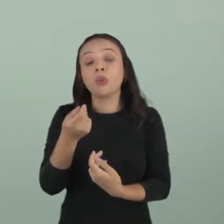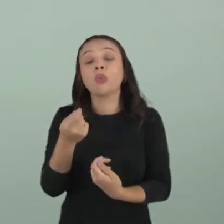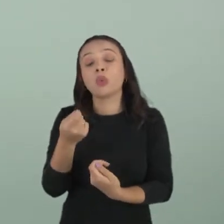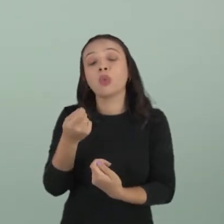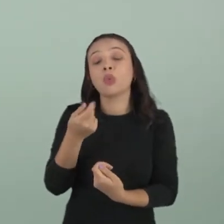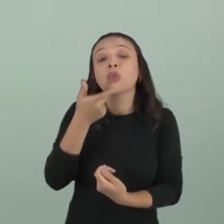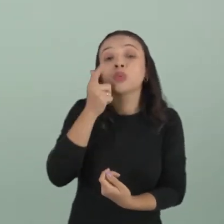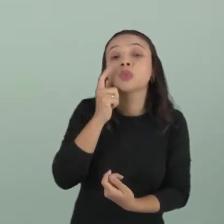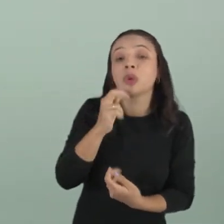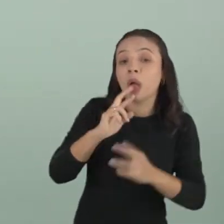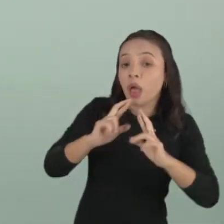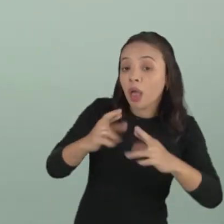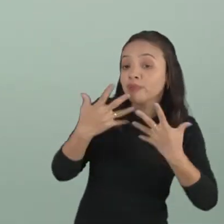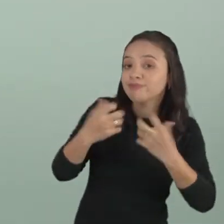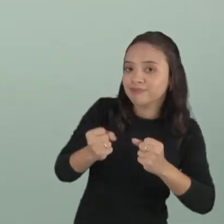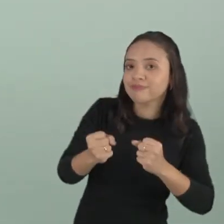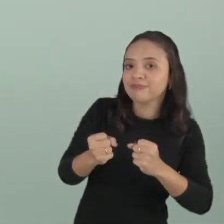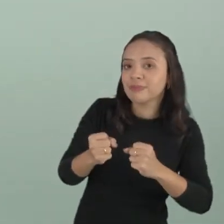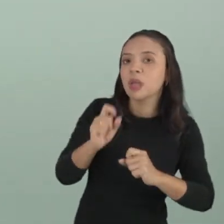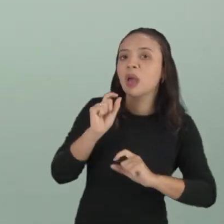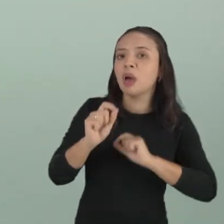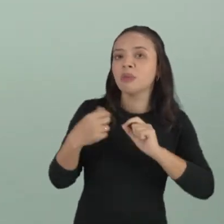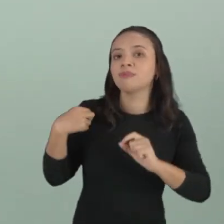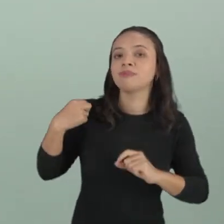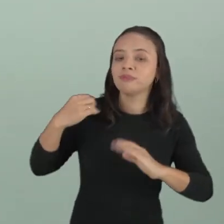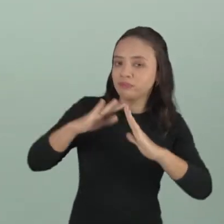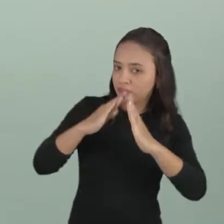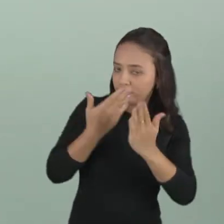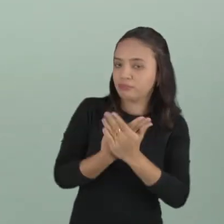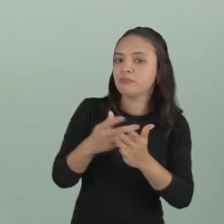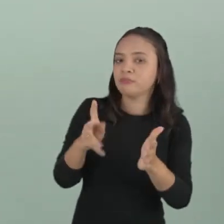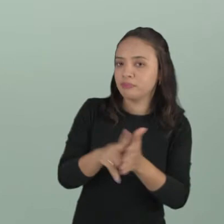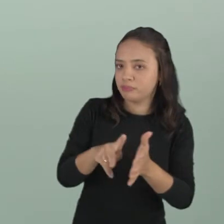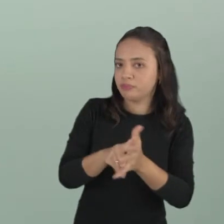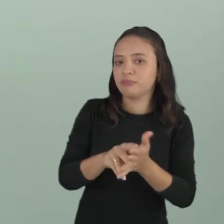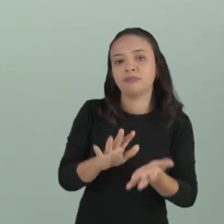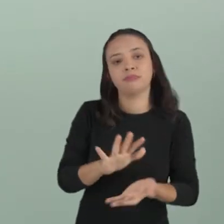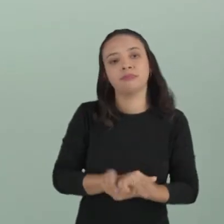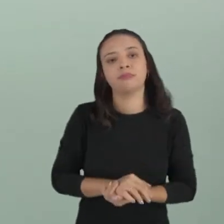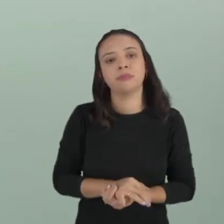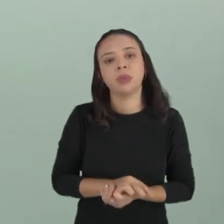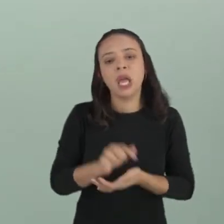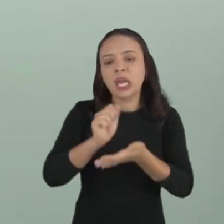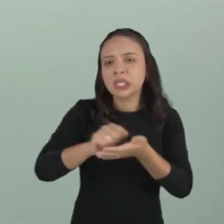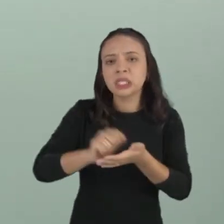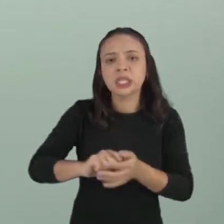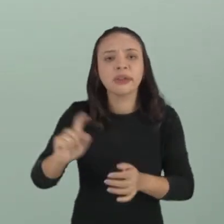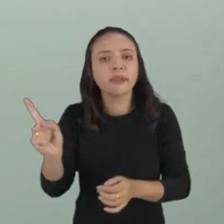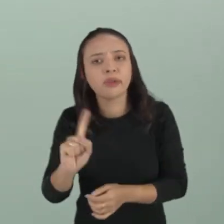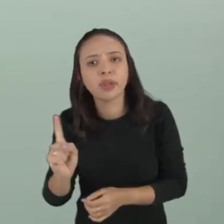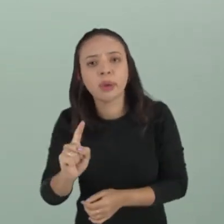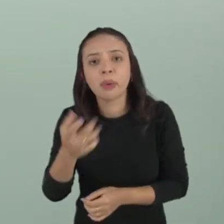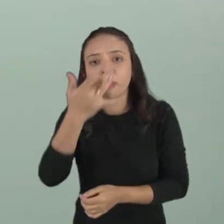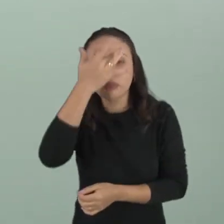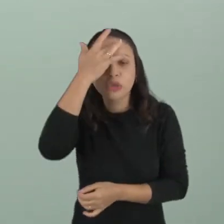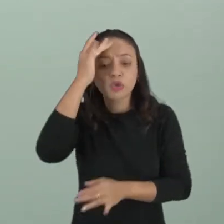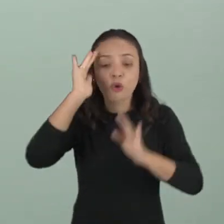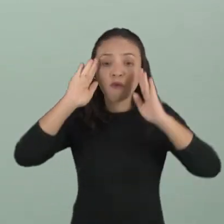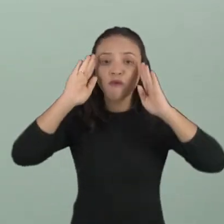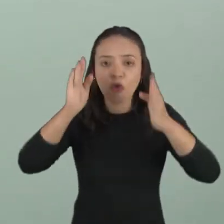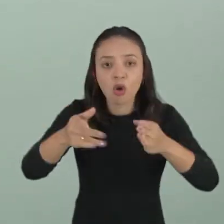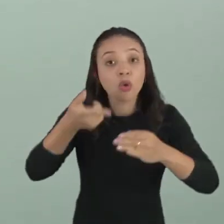reclamação dela atendida, que é o fardamento escolar. Ela não escreveu para a pessoa que exatamente